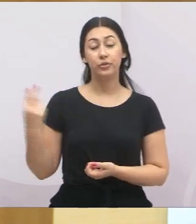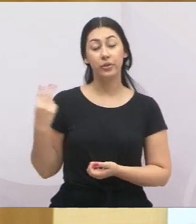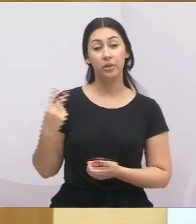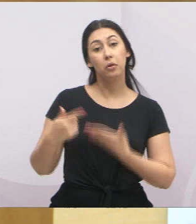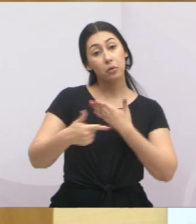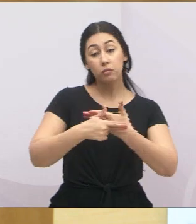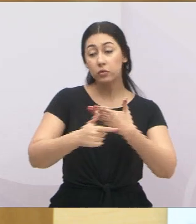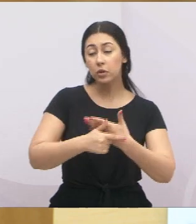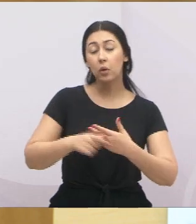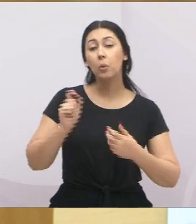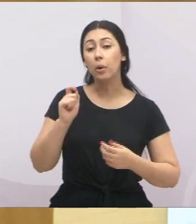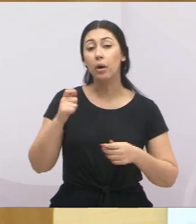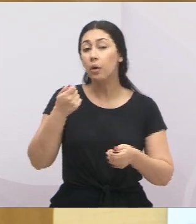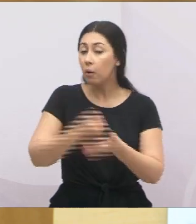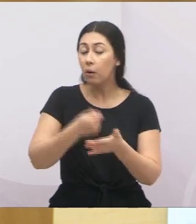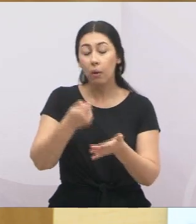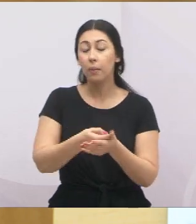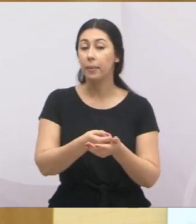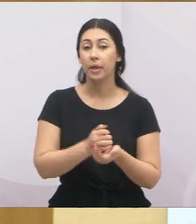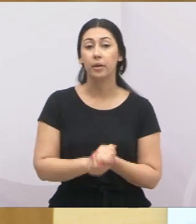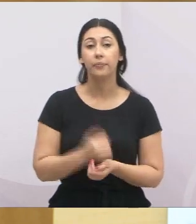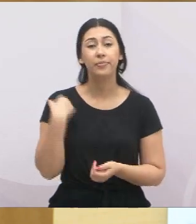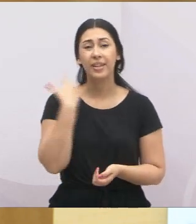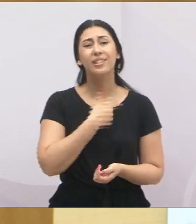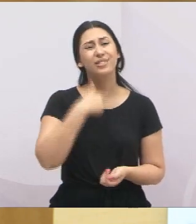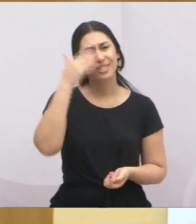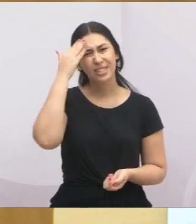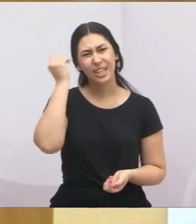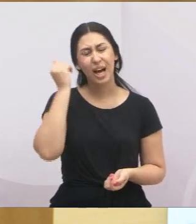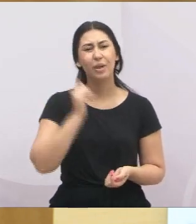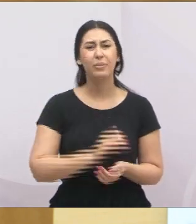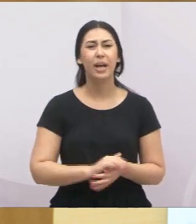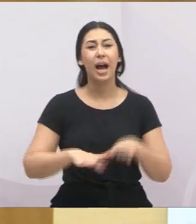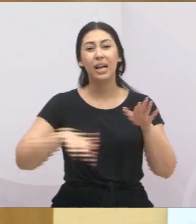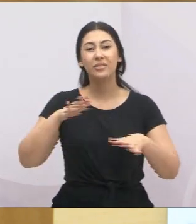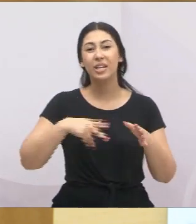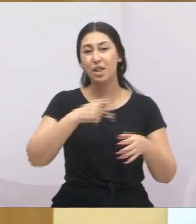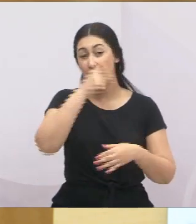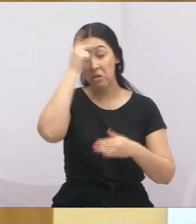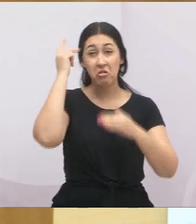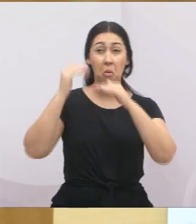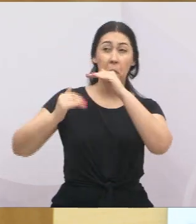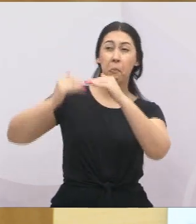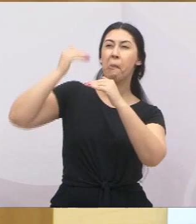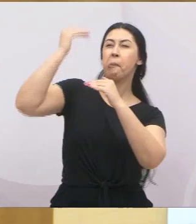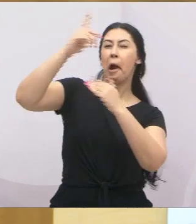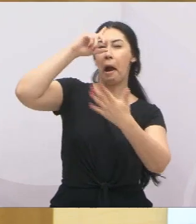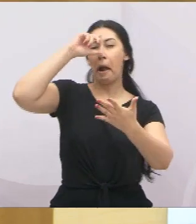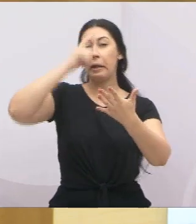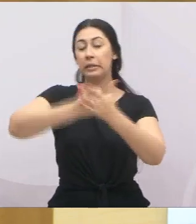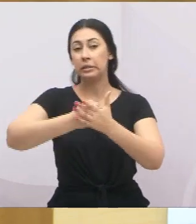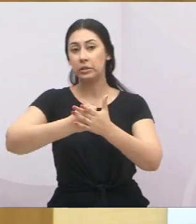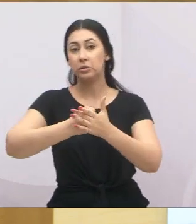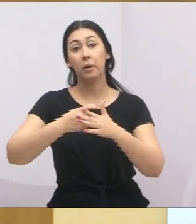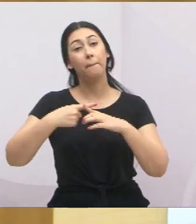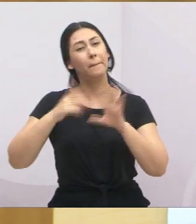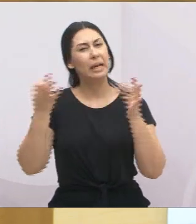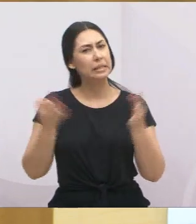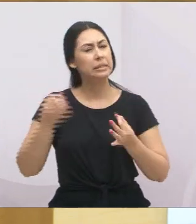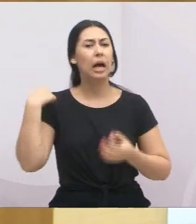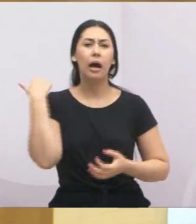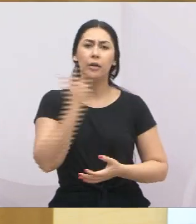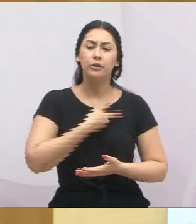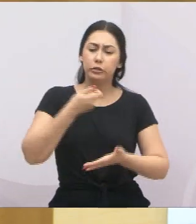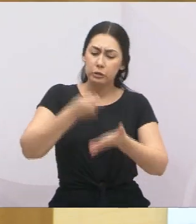papel, apesar de que a gente sabe que muitas vezes quem está lá em cima é que tem o poder da caneta, mas eu tenho certeza que a nossa